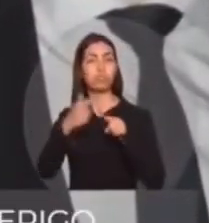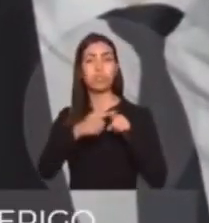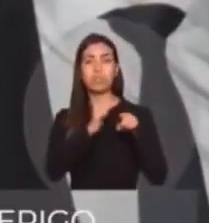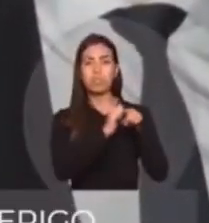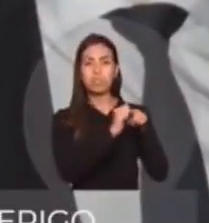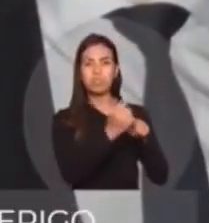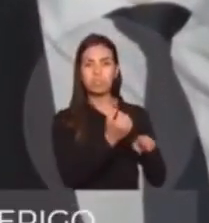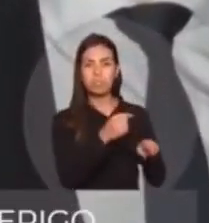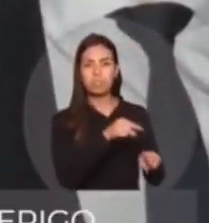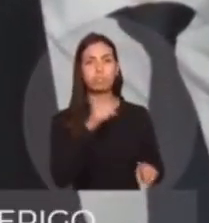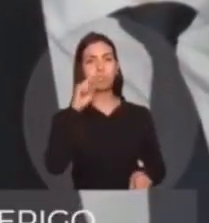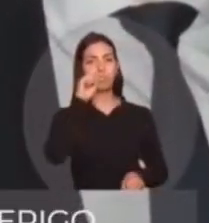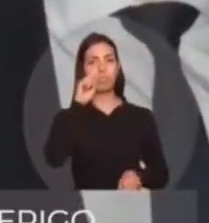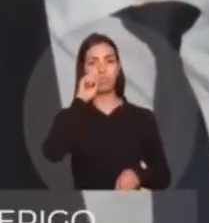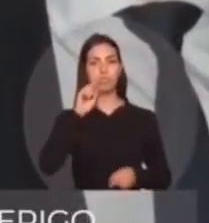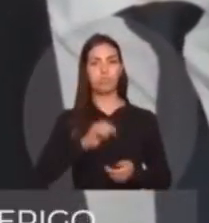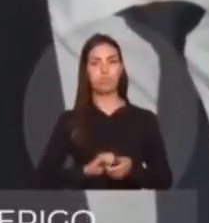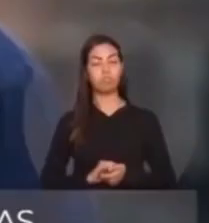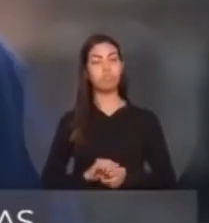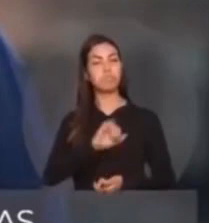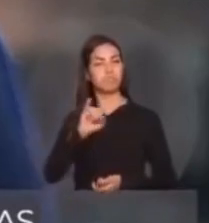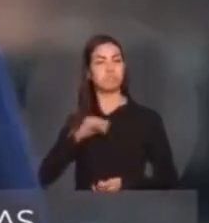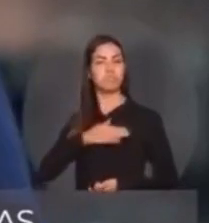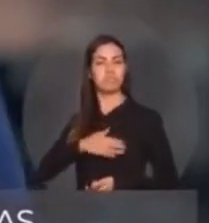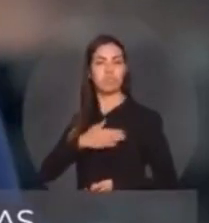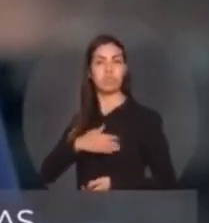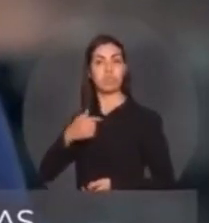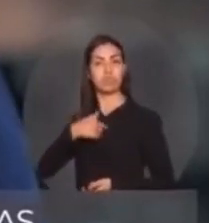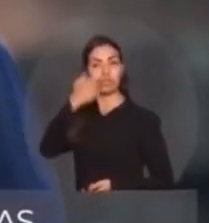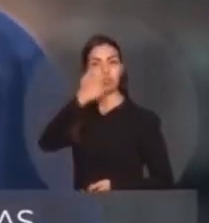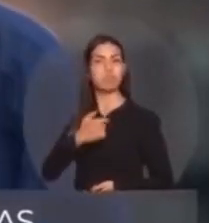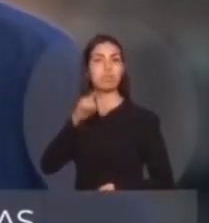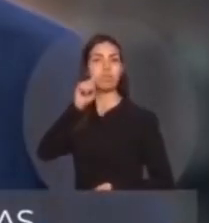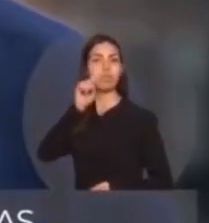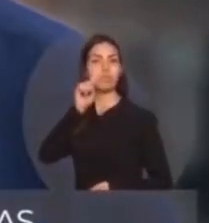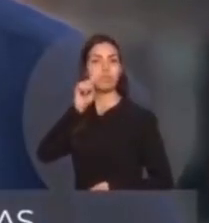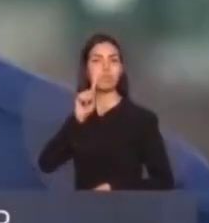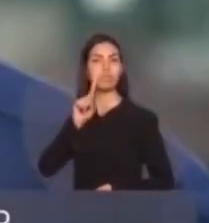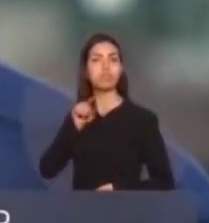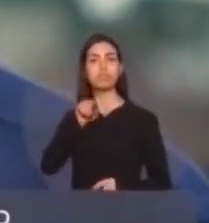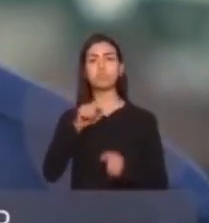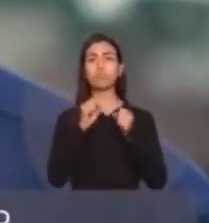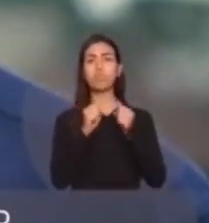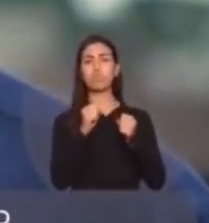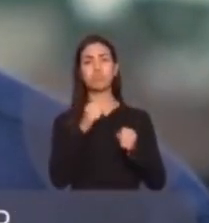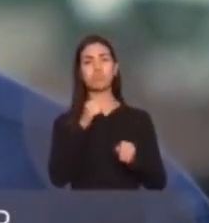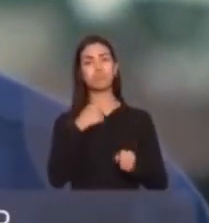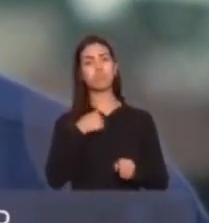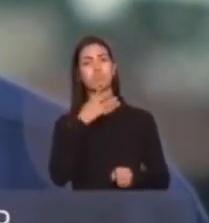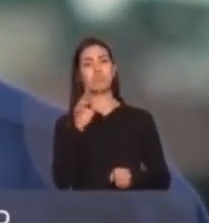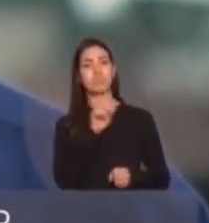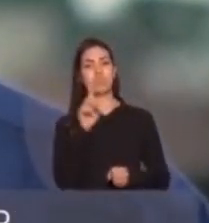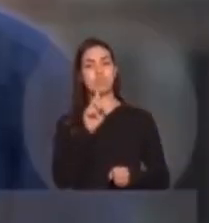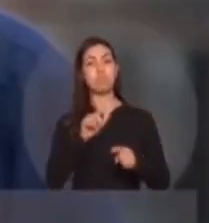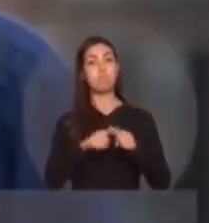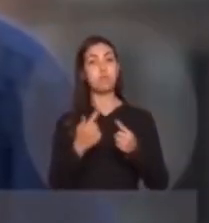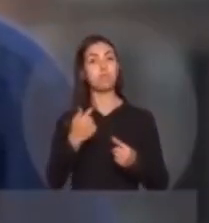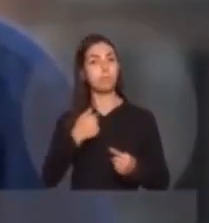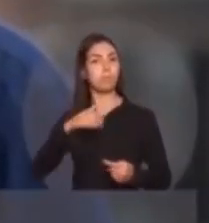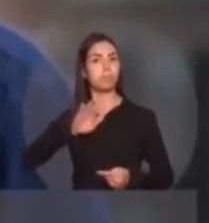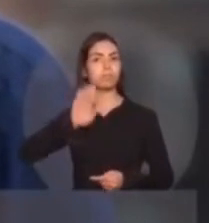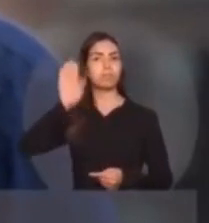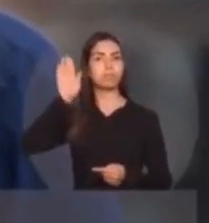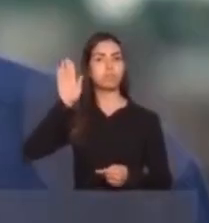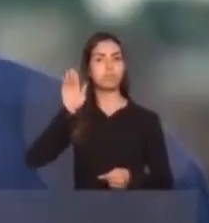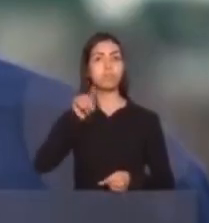porque a Operação Lava Jato está em perigo. Olá, muito prazer. Eu sou o Álvaro Dias. Você pode ainda não me conhecer, mas eu